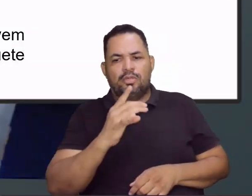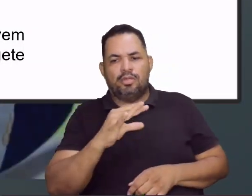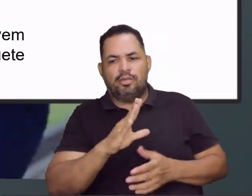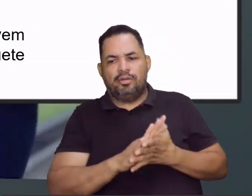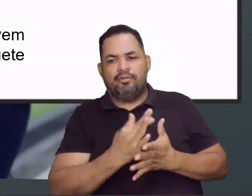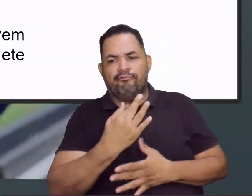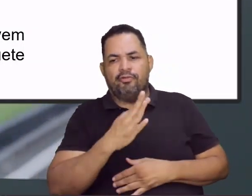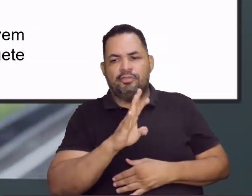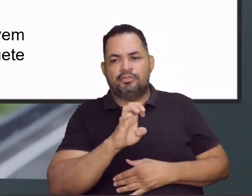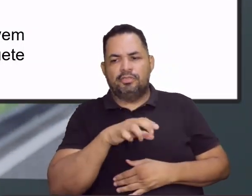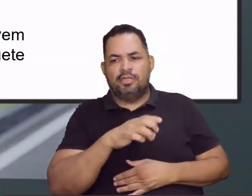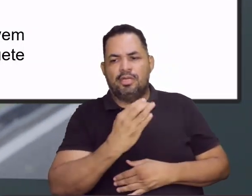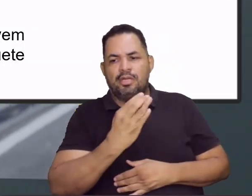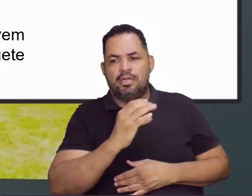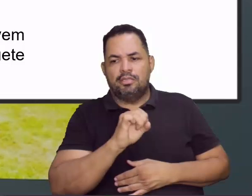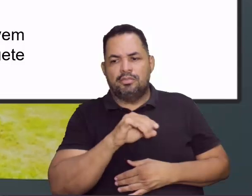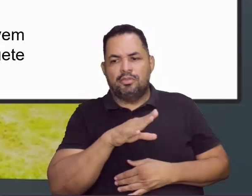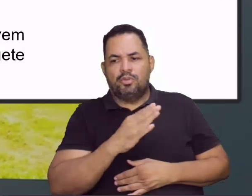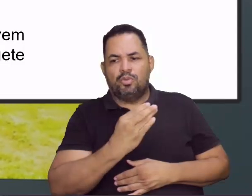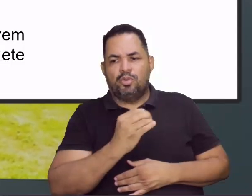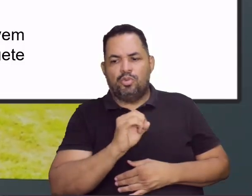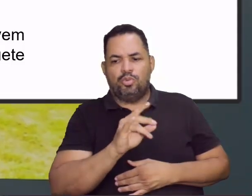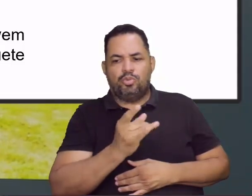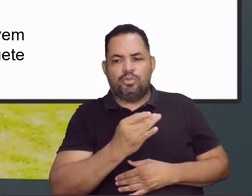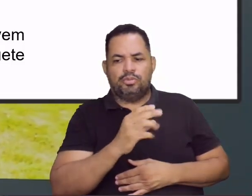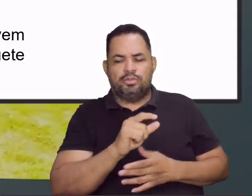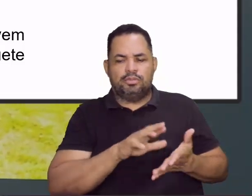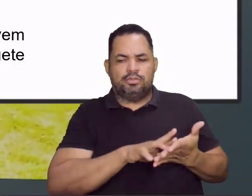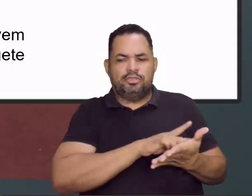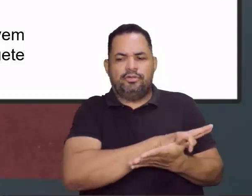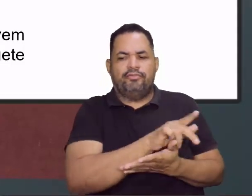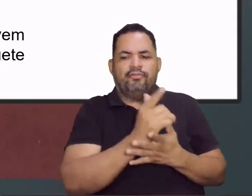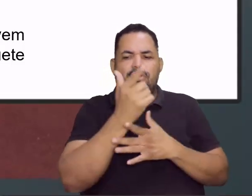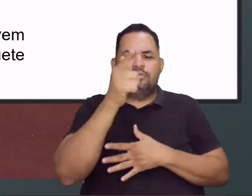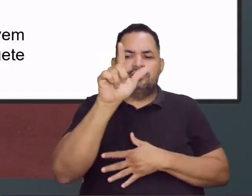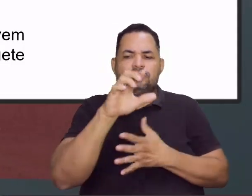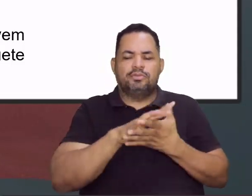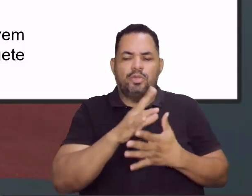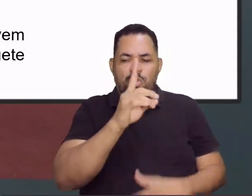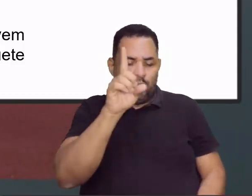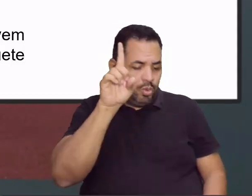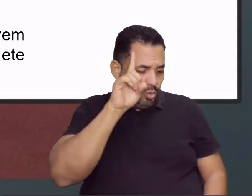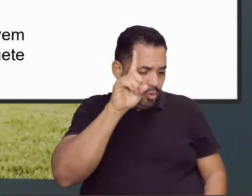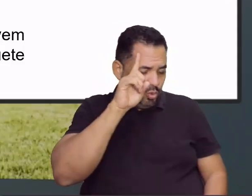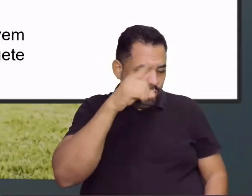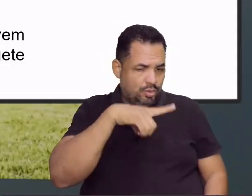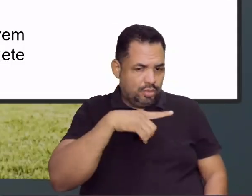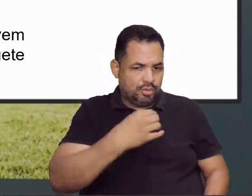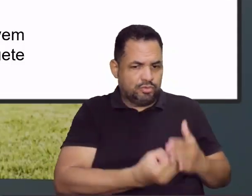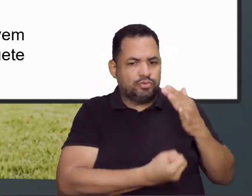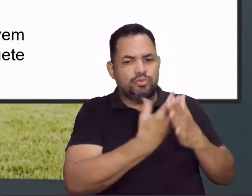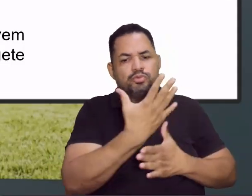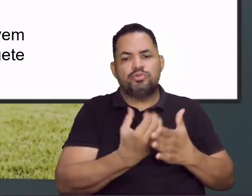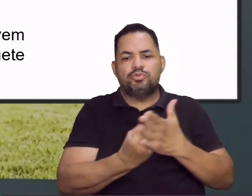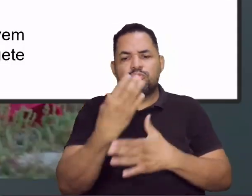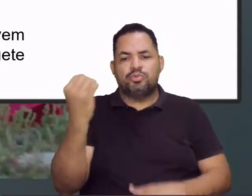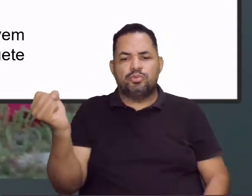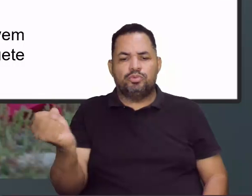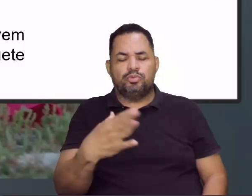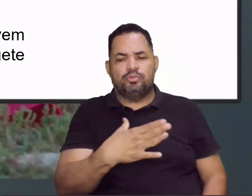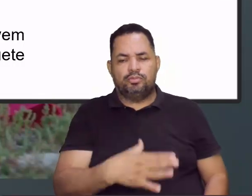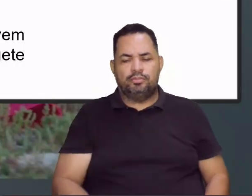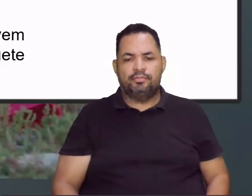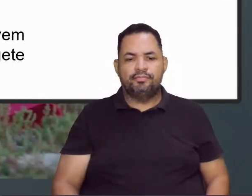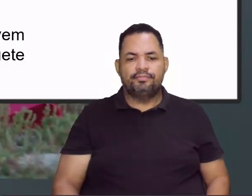Fortnite, Candy Crush, entre tantos outros aí que todo dia nasce um novo jogo, né, eletrônico aí pra se